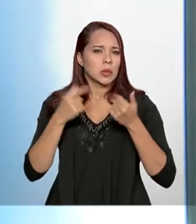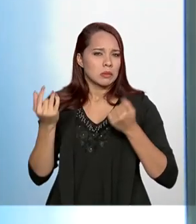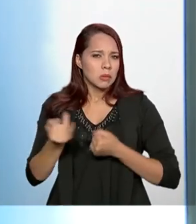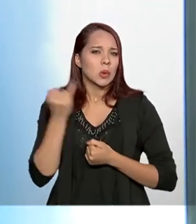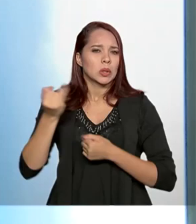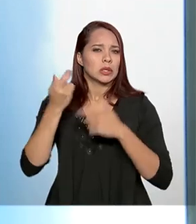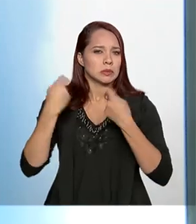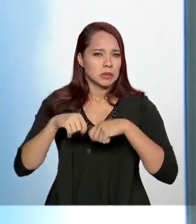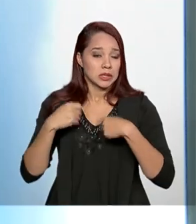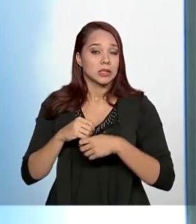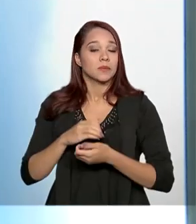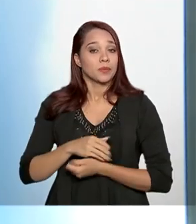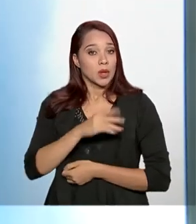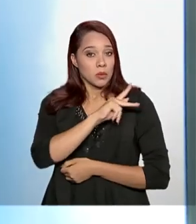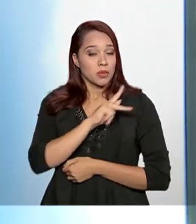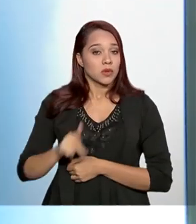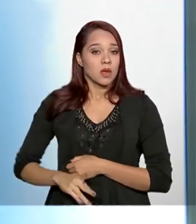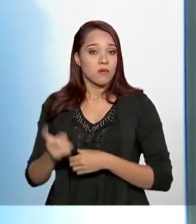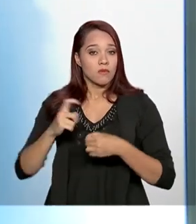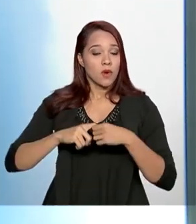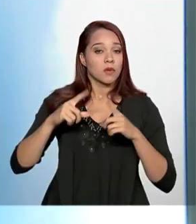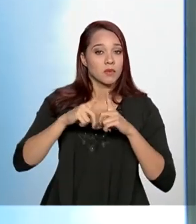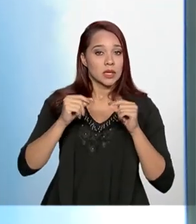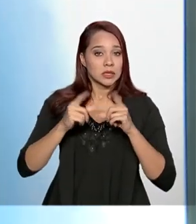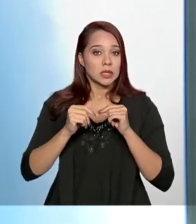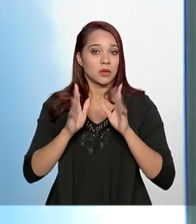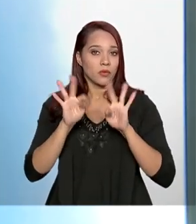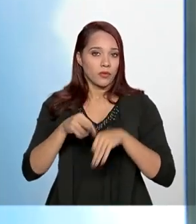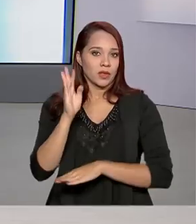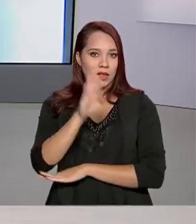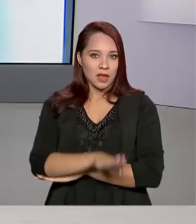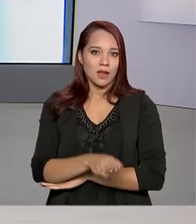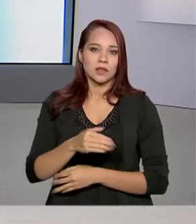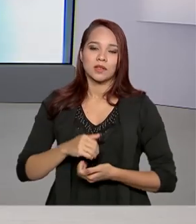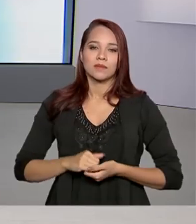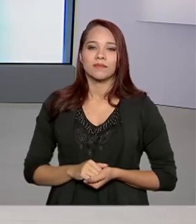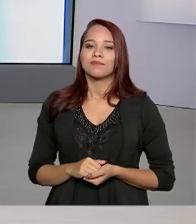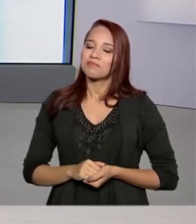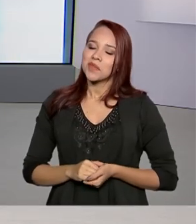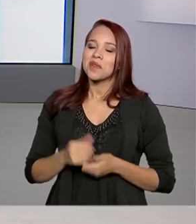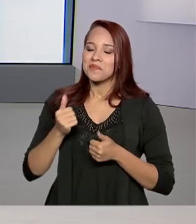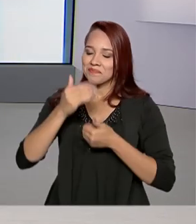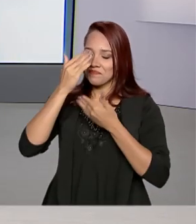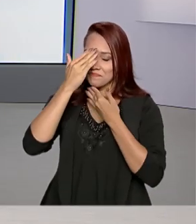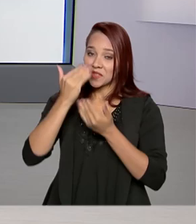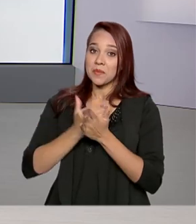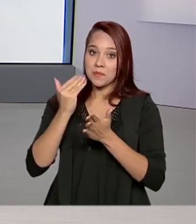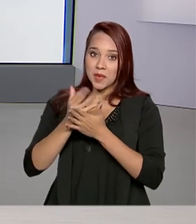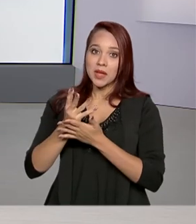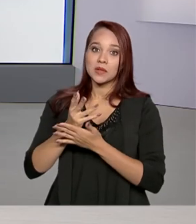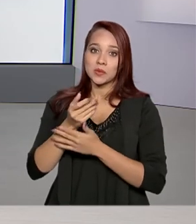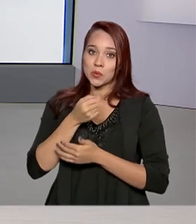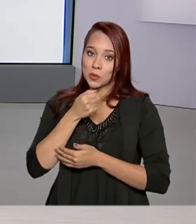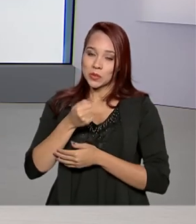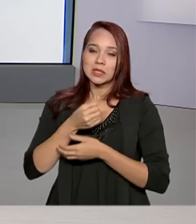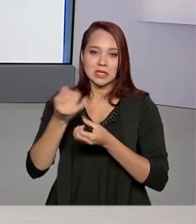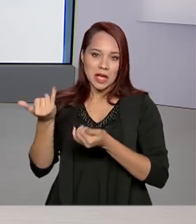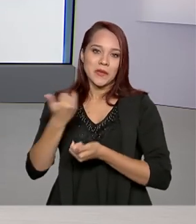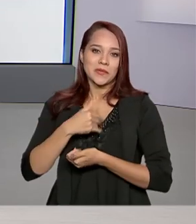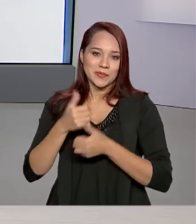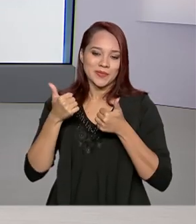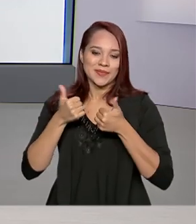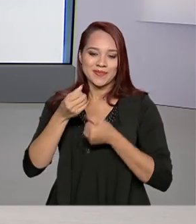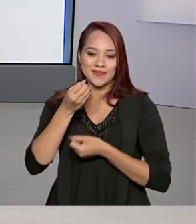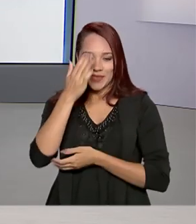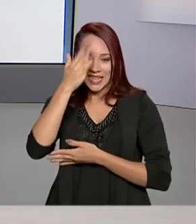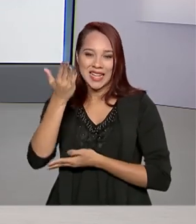O presidente Bolsonaro retorna à Brasília no fim da tarde. Roberto? Está ótimo, Luana. Havendo mais notícias, a gente volta a falar então. Obrigado,